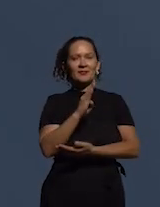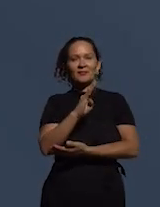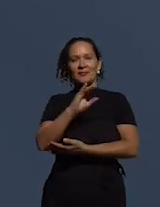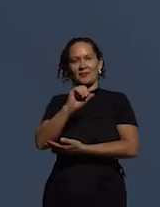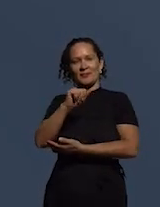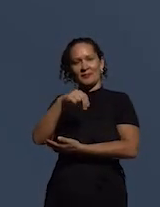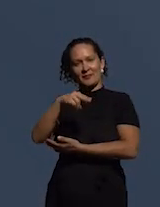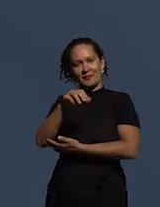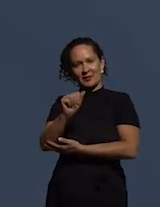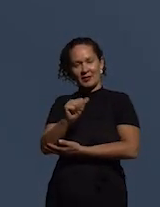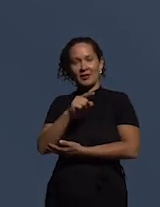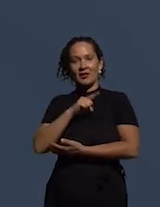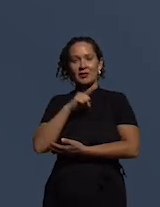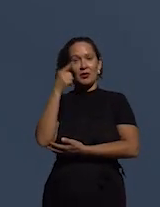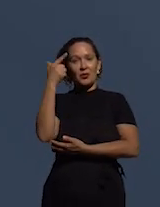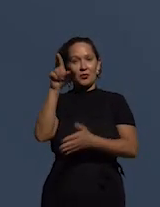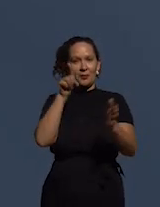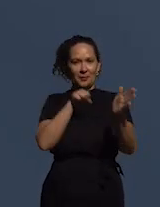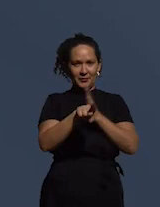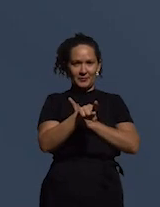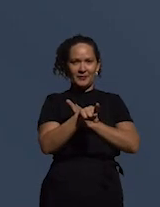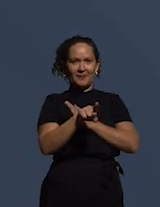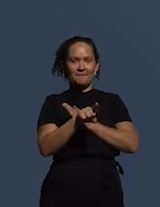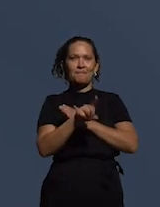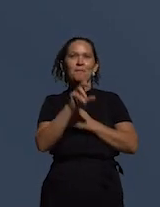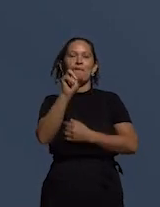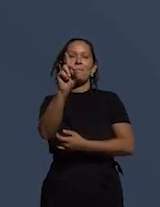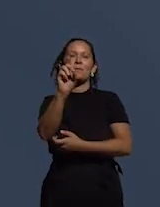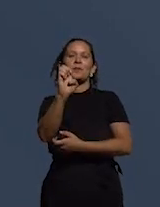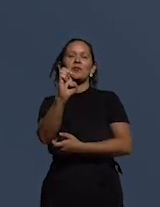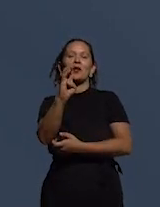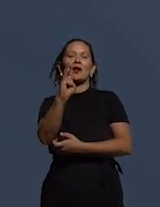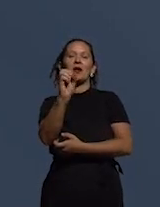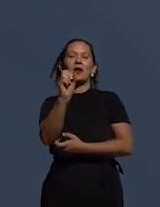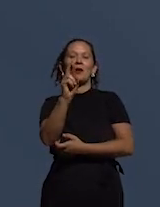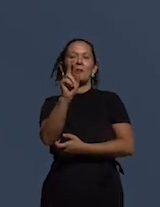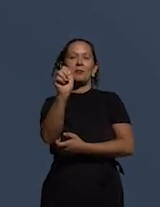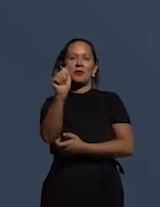eu tenho mais uma aqui Débora eu tenho mais uma muito